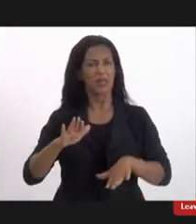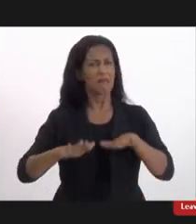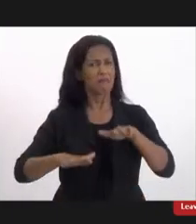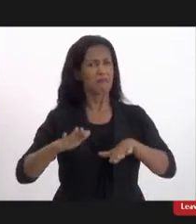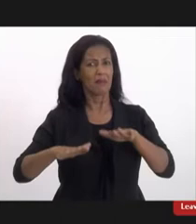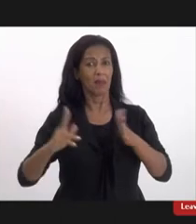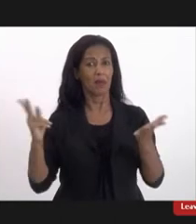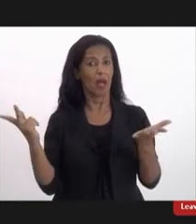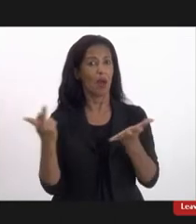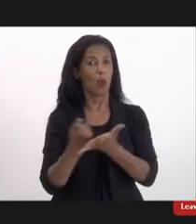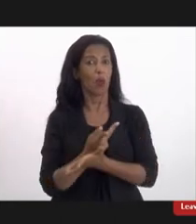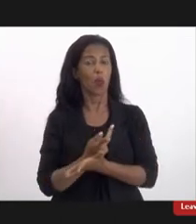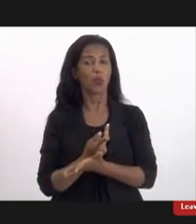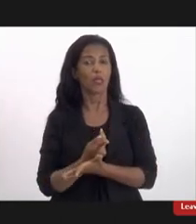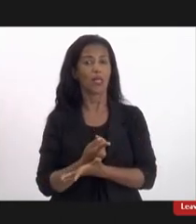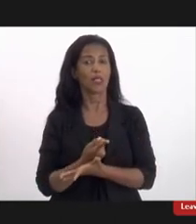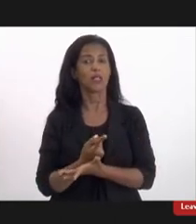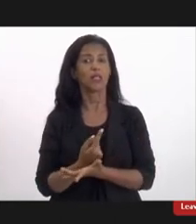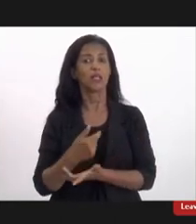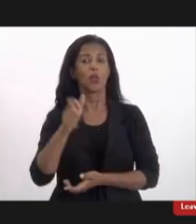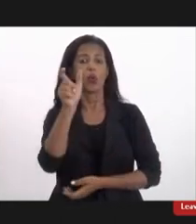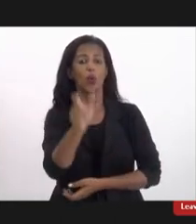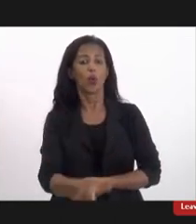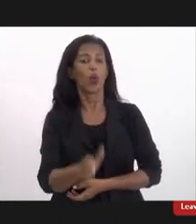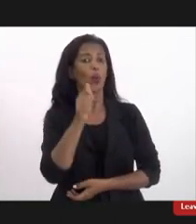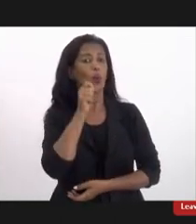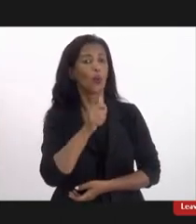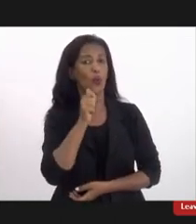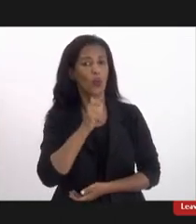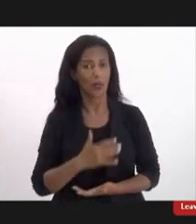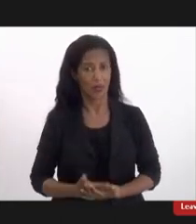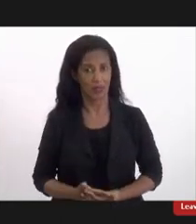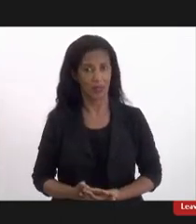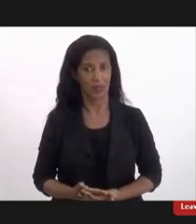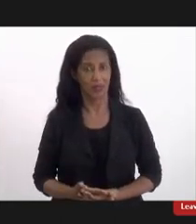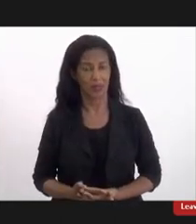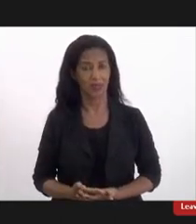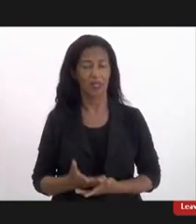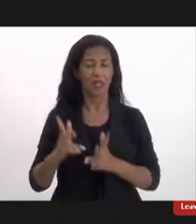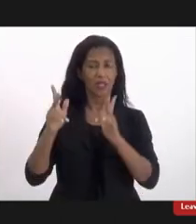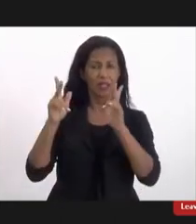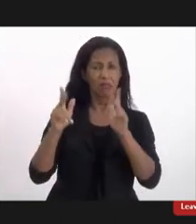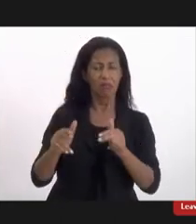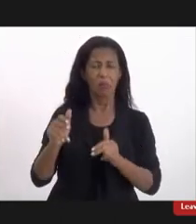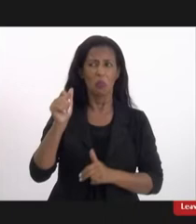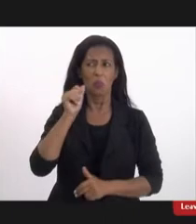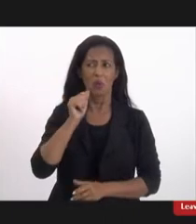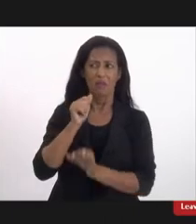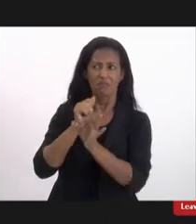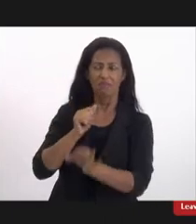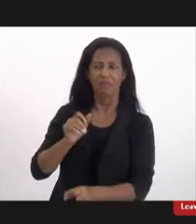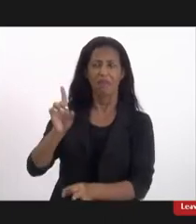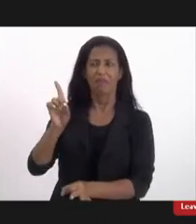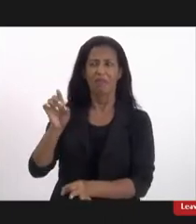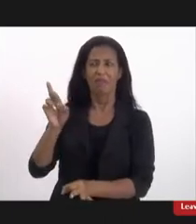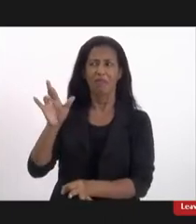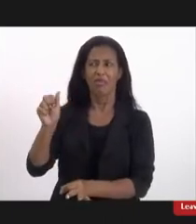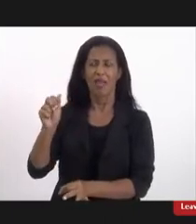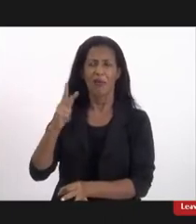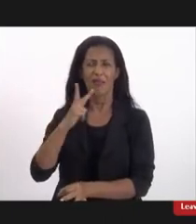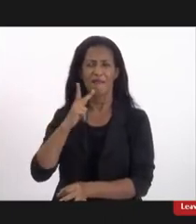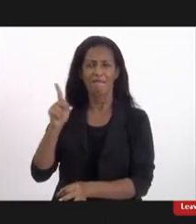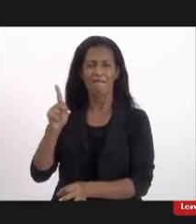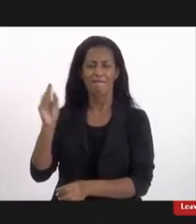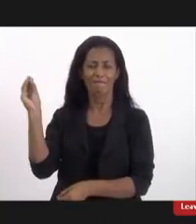ocorrem com mulheres e justamente o que a Débora estava falando dentro das suas